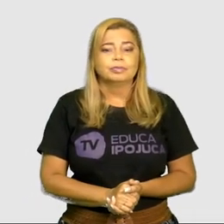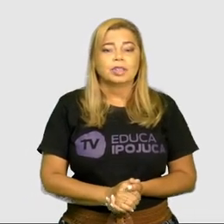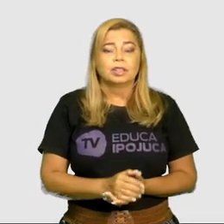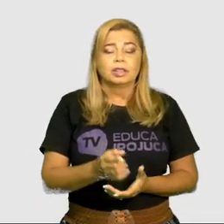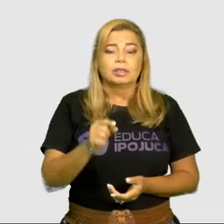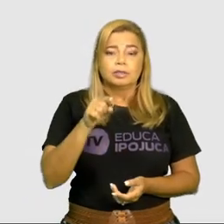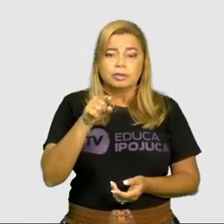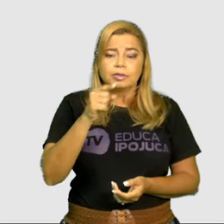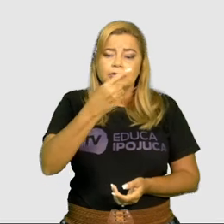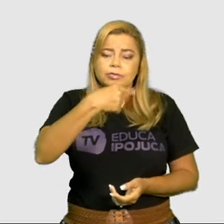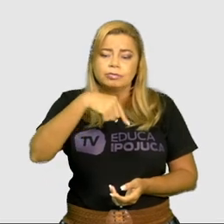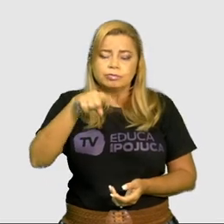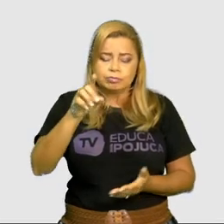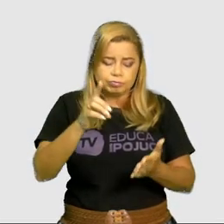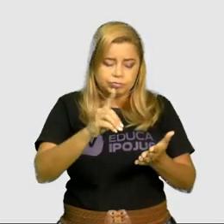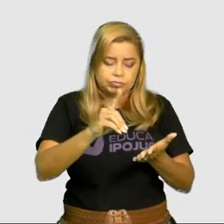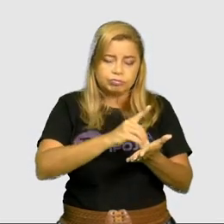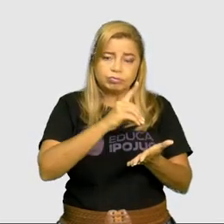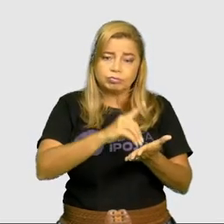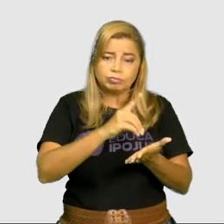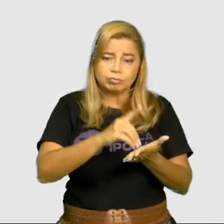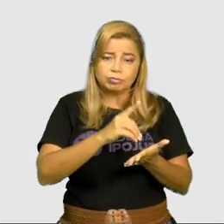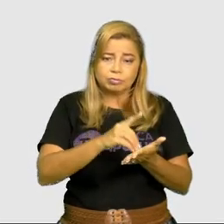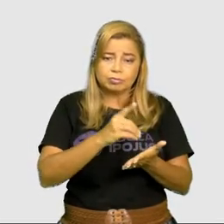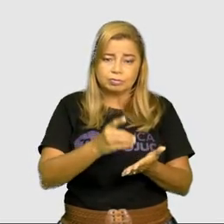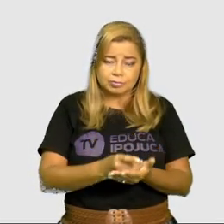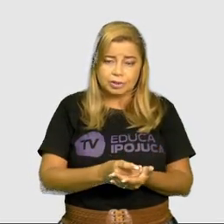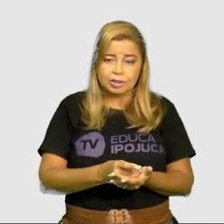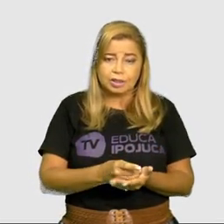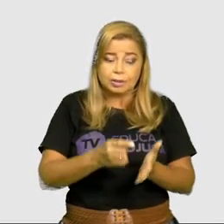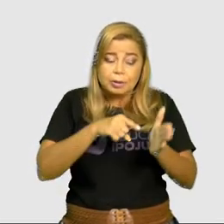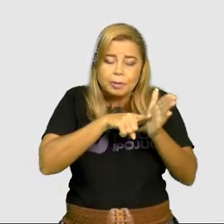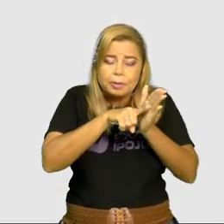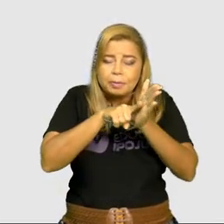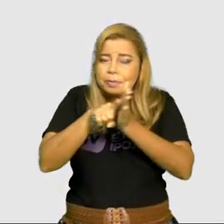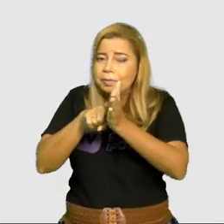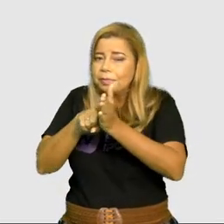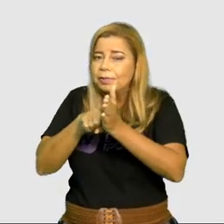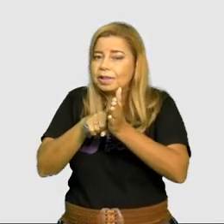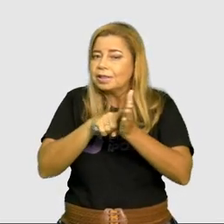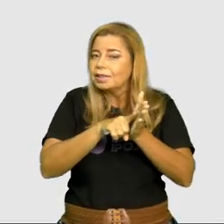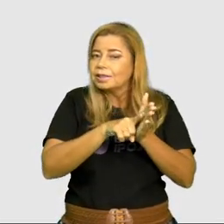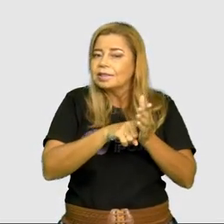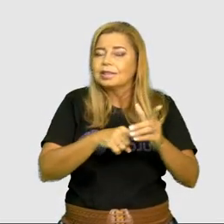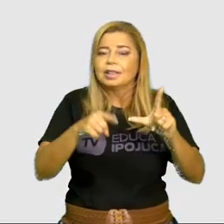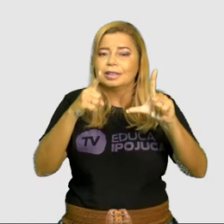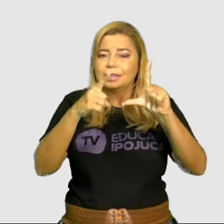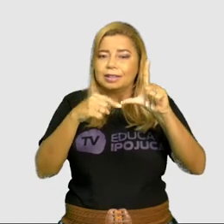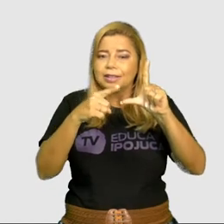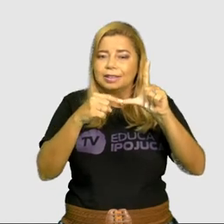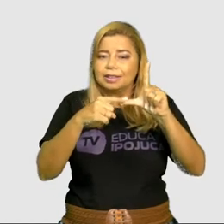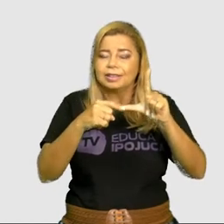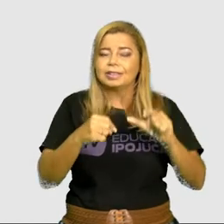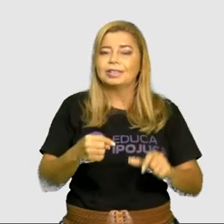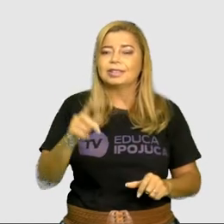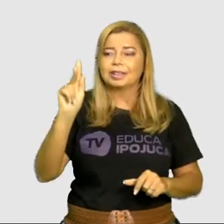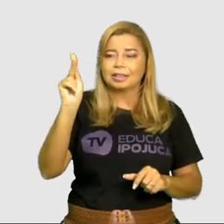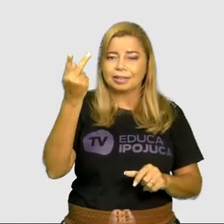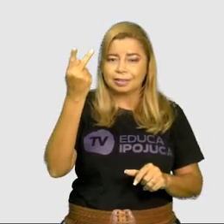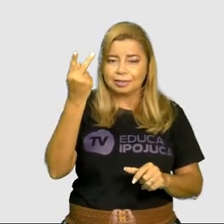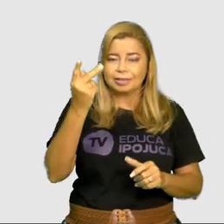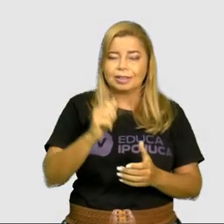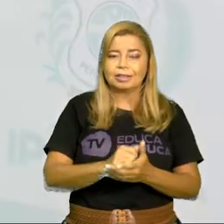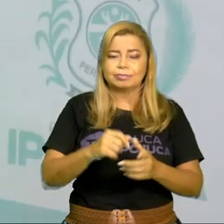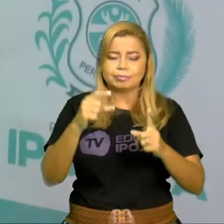dicionário, pesquisar novas palavras com a letra H. Então o desafio de hoje,